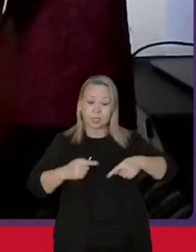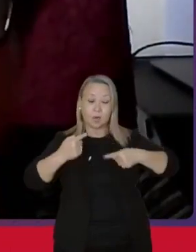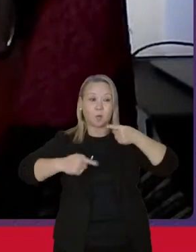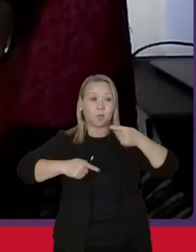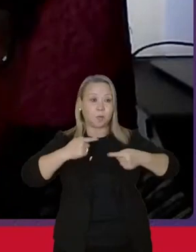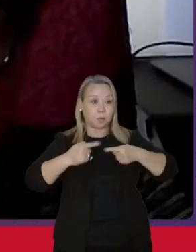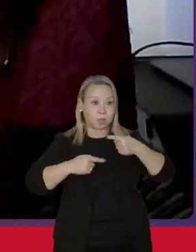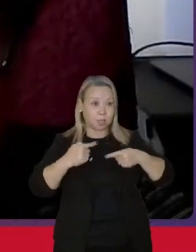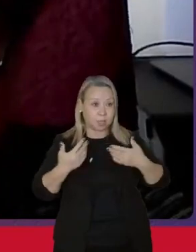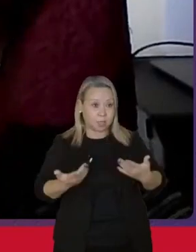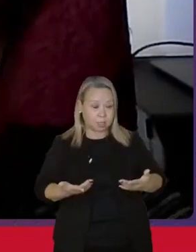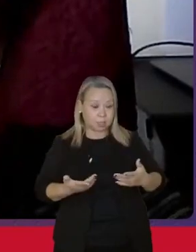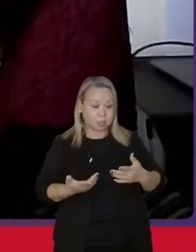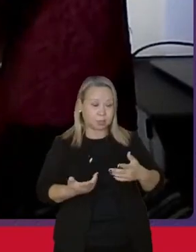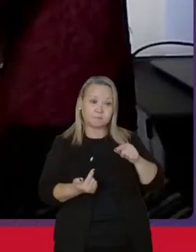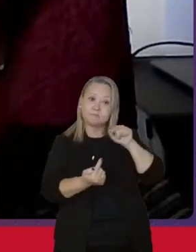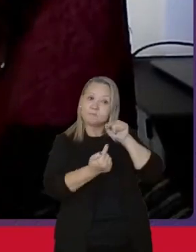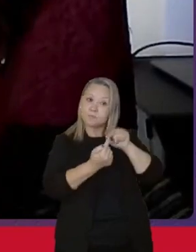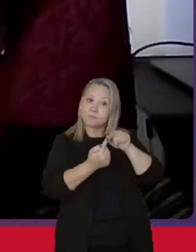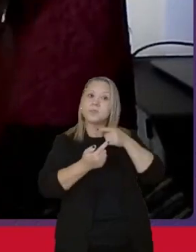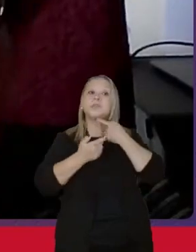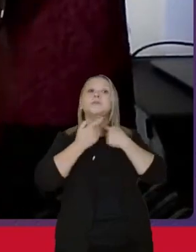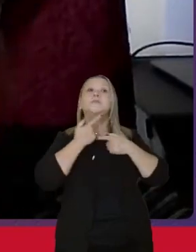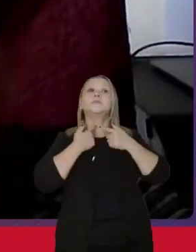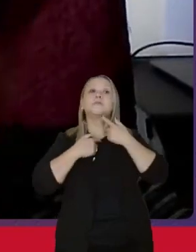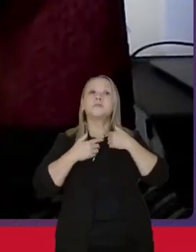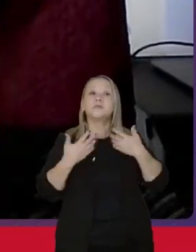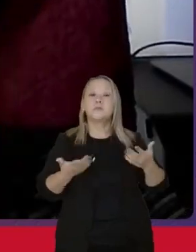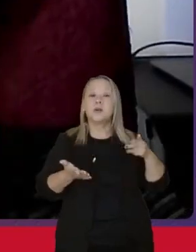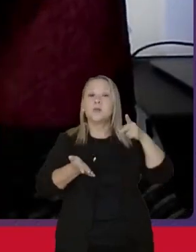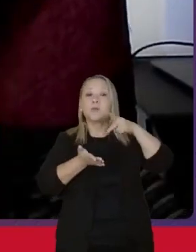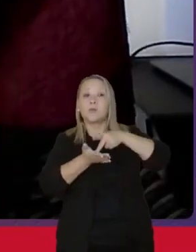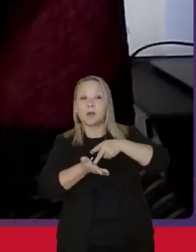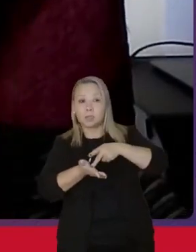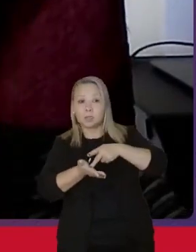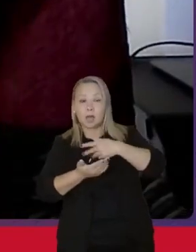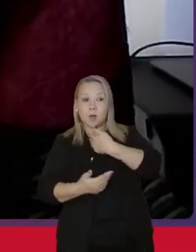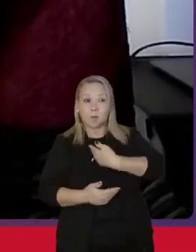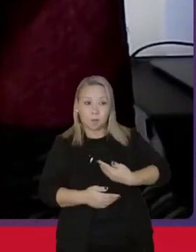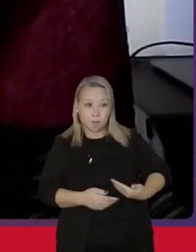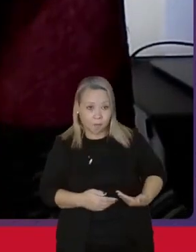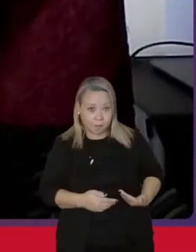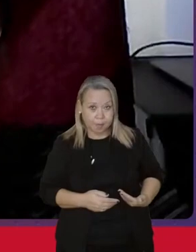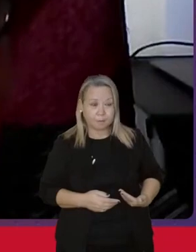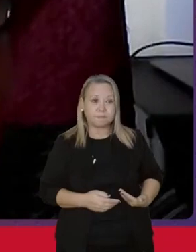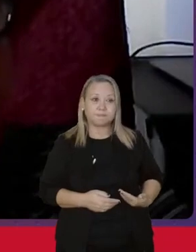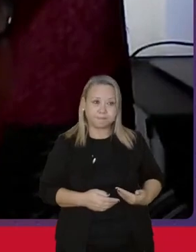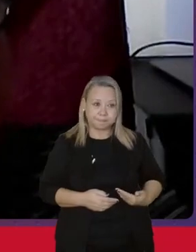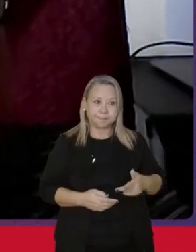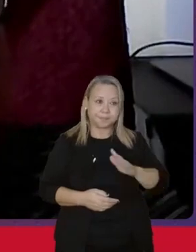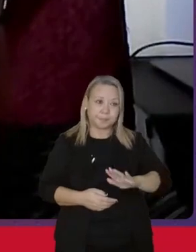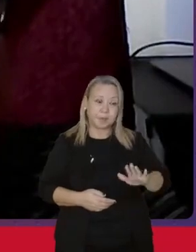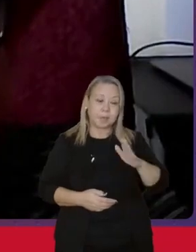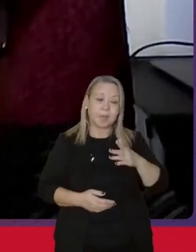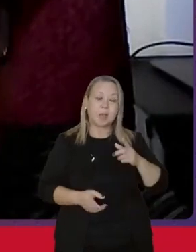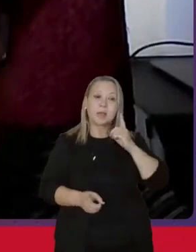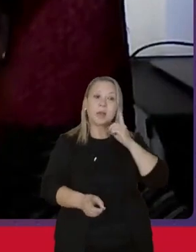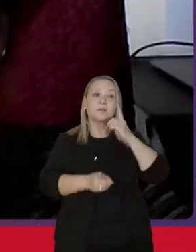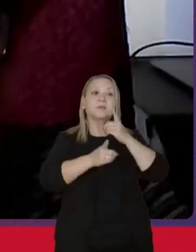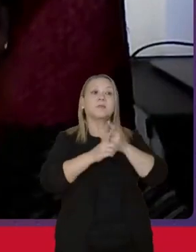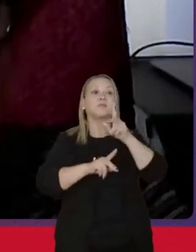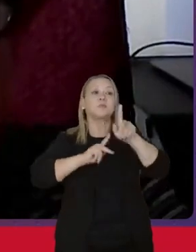intencionais realizadas por governos que atendam a